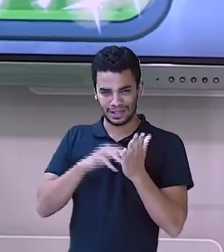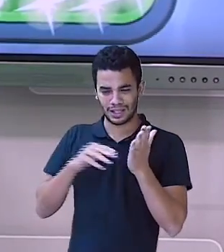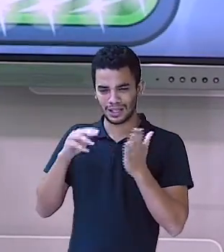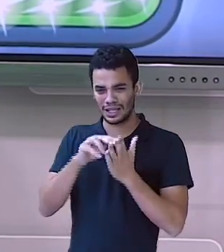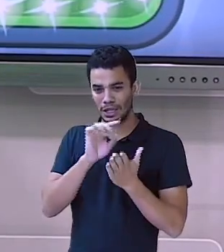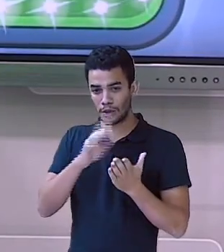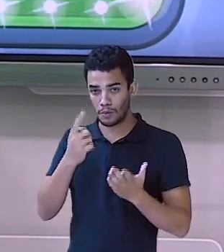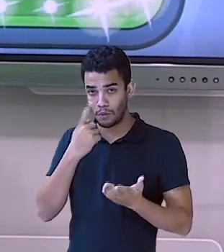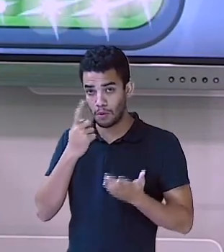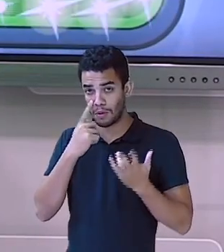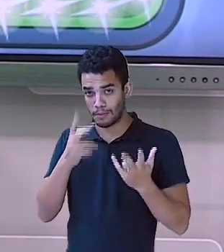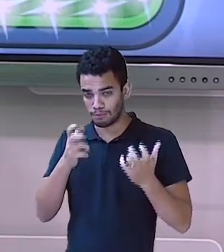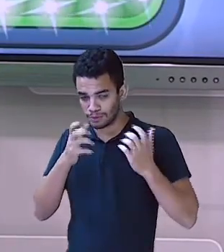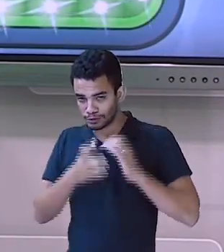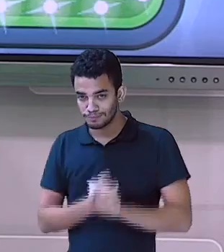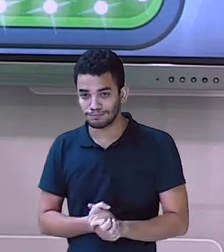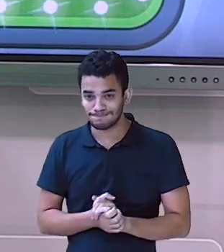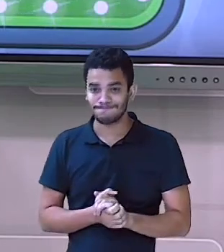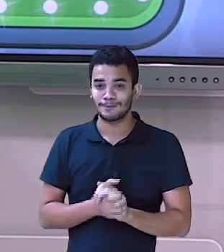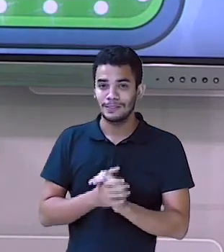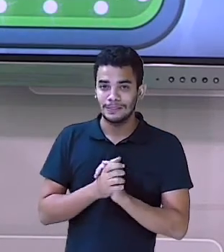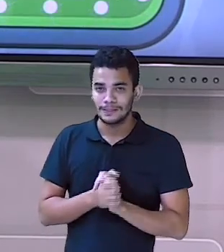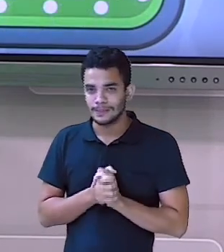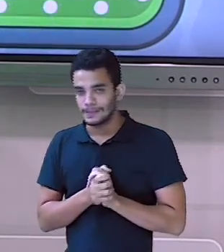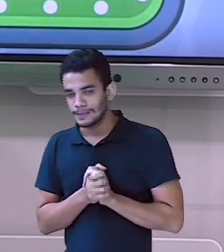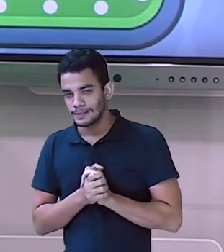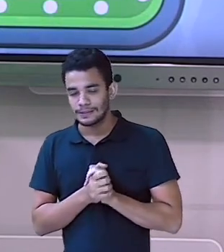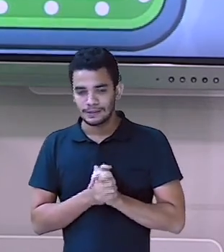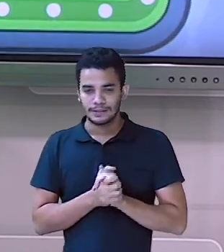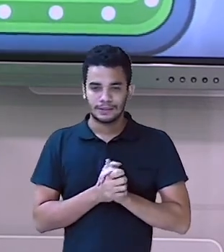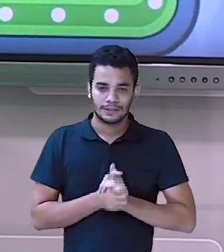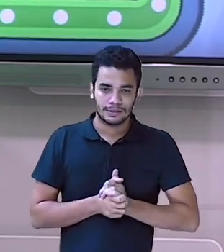Vamos ver qual que será a nossa primeira frase.